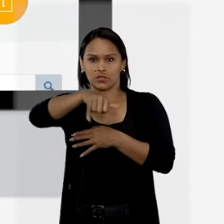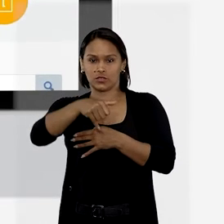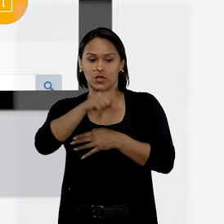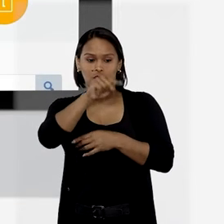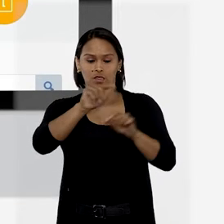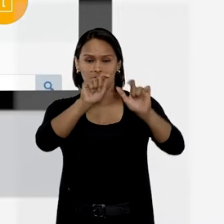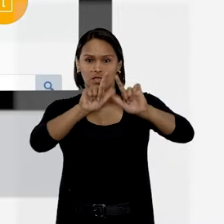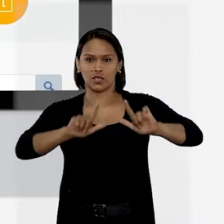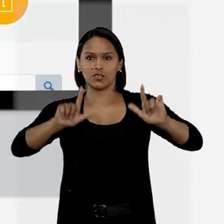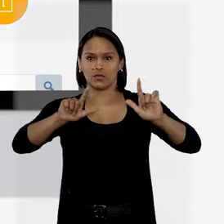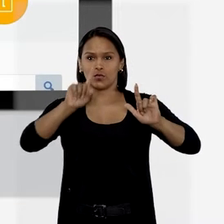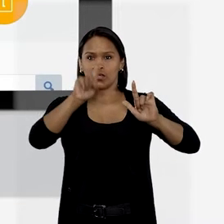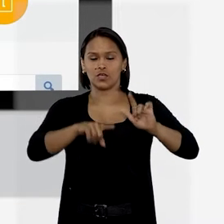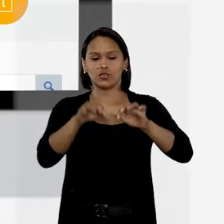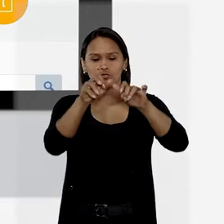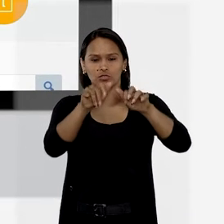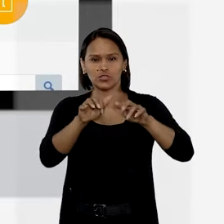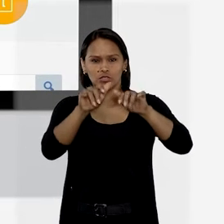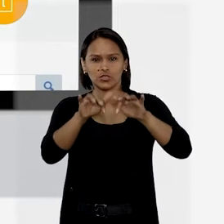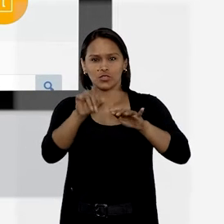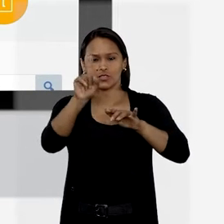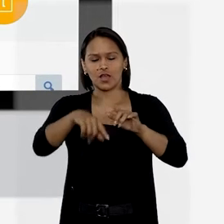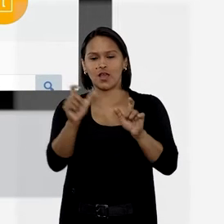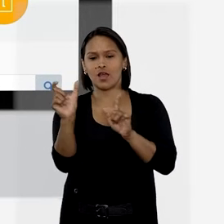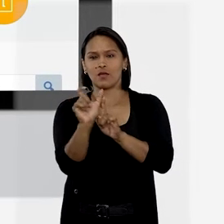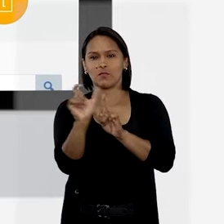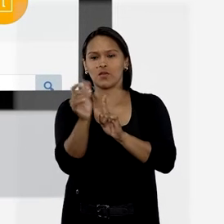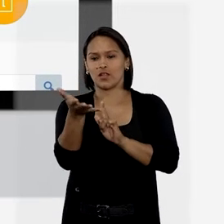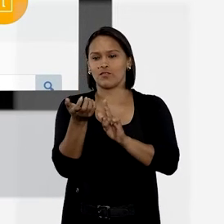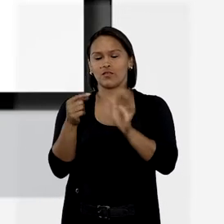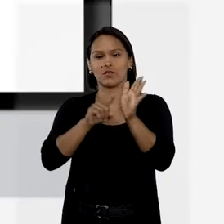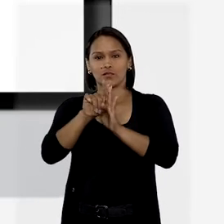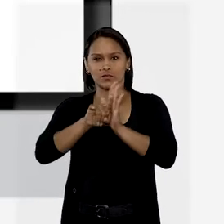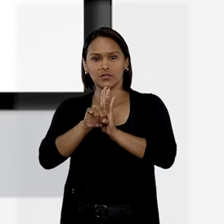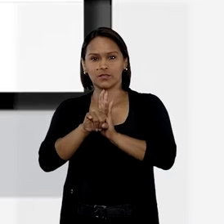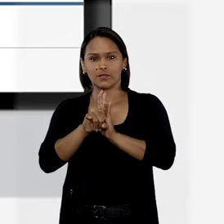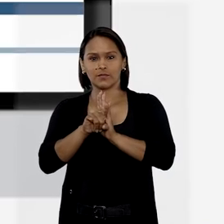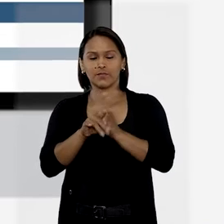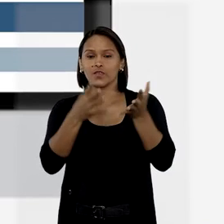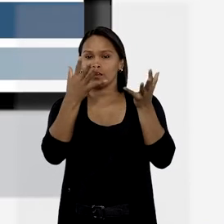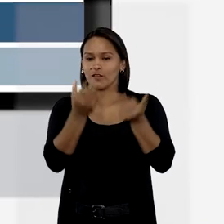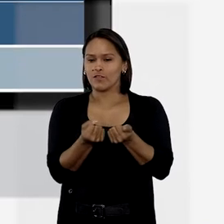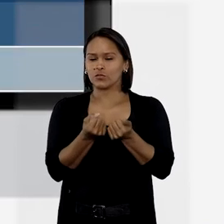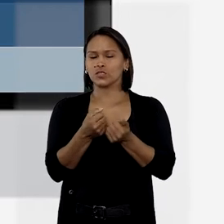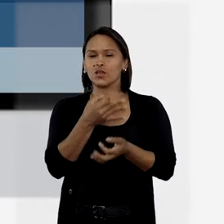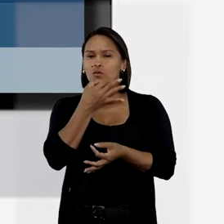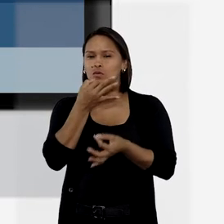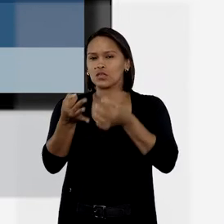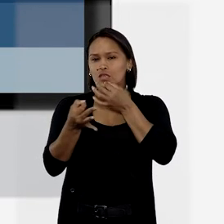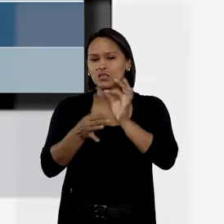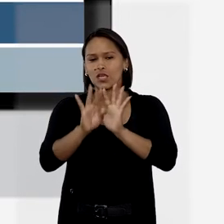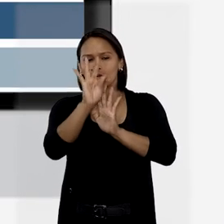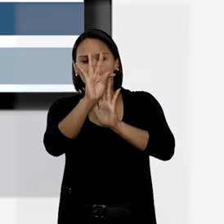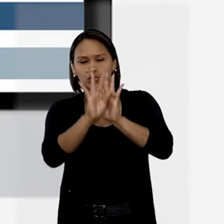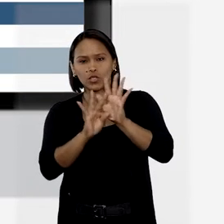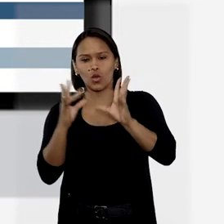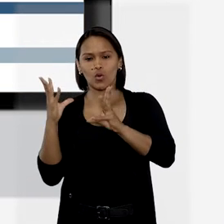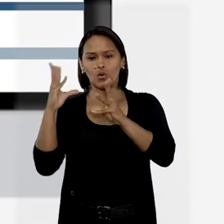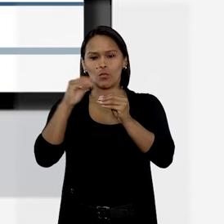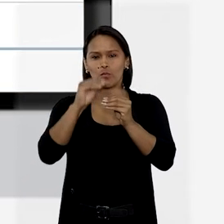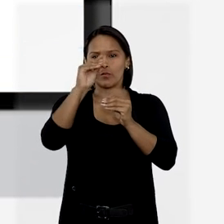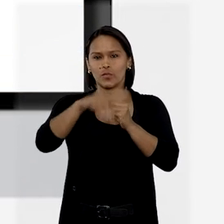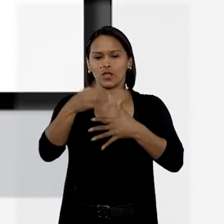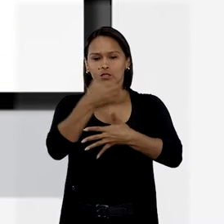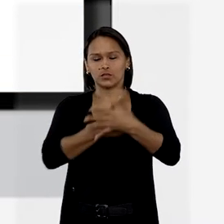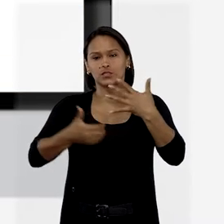Nessa página, é só digitar aqui a palavra desejada. Vamos criar um critério textual completo sobre o